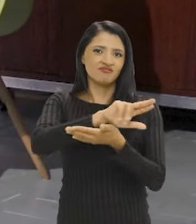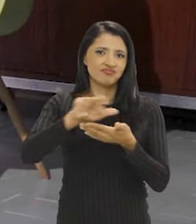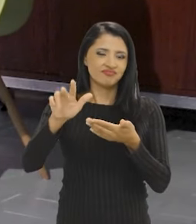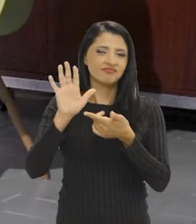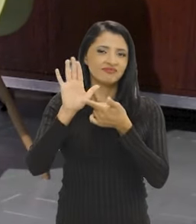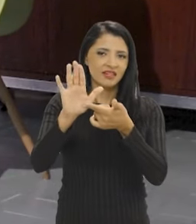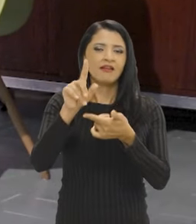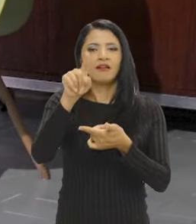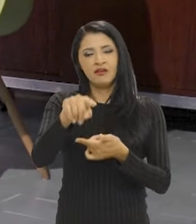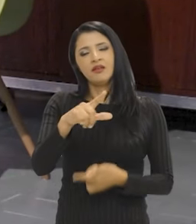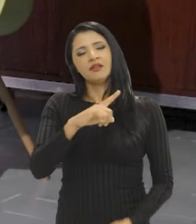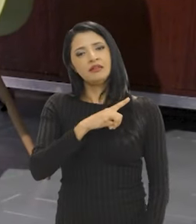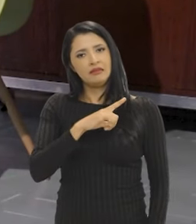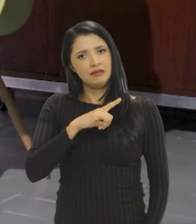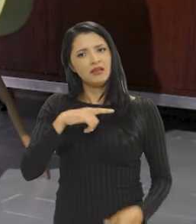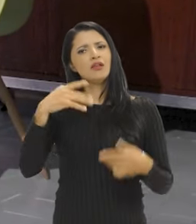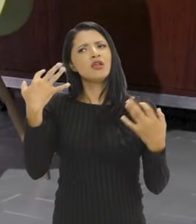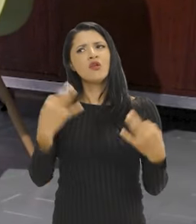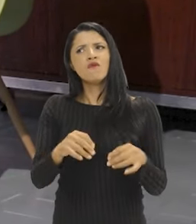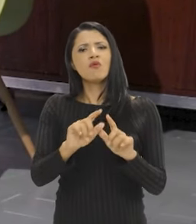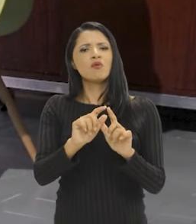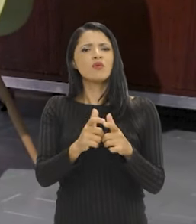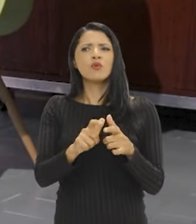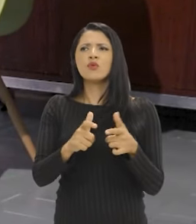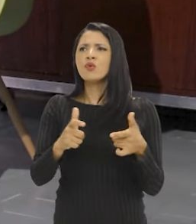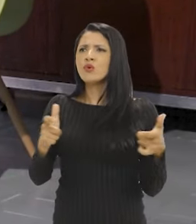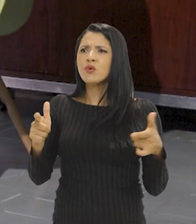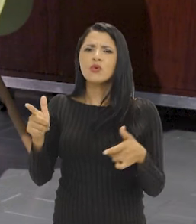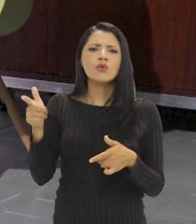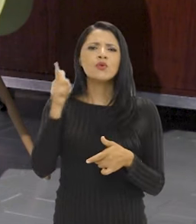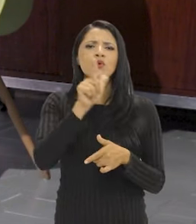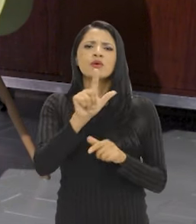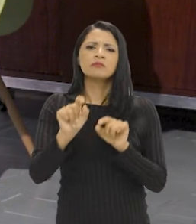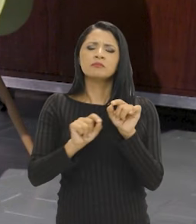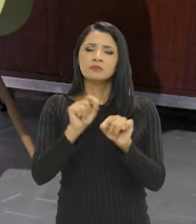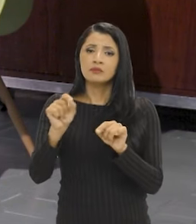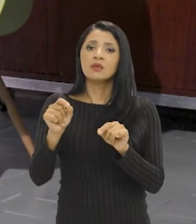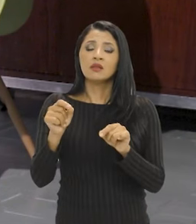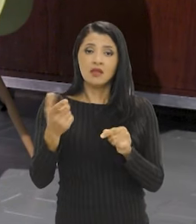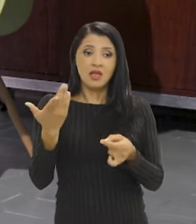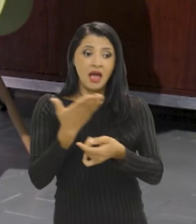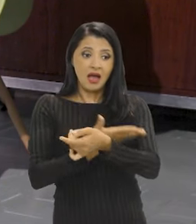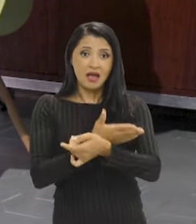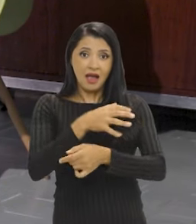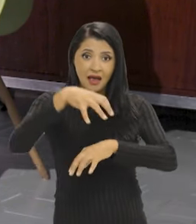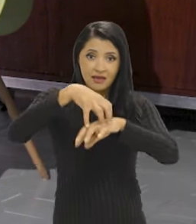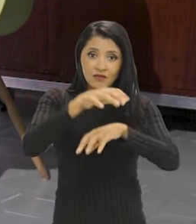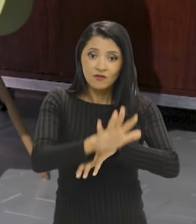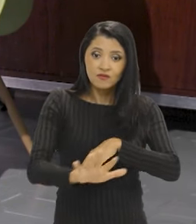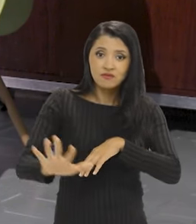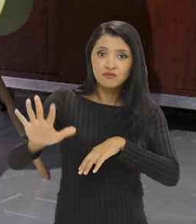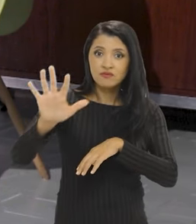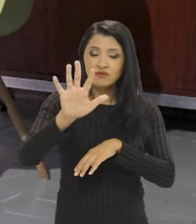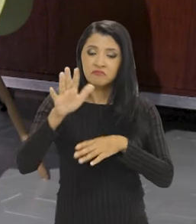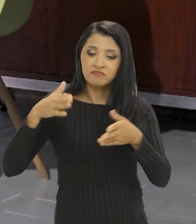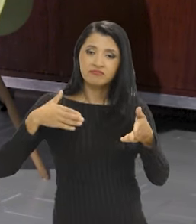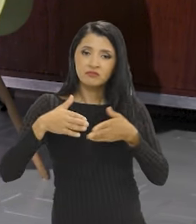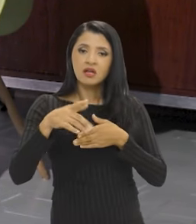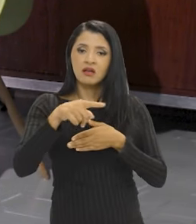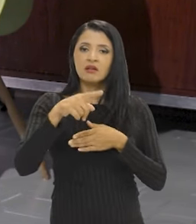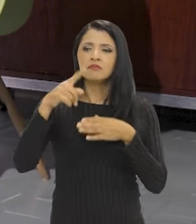e nisso a gente teve, por certo, uma ampliação do alcance de um Arquivo Nacional que